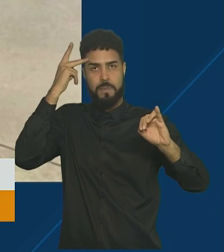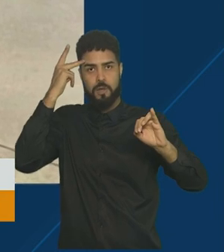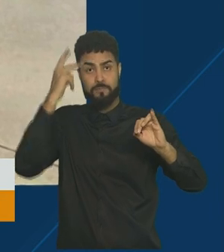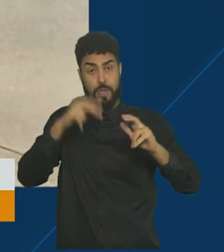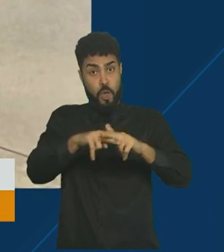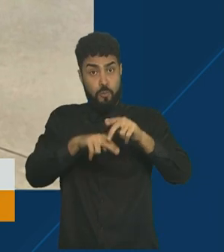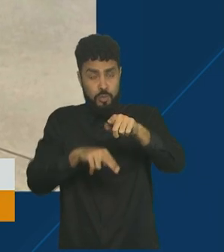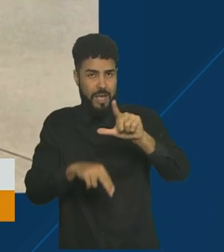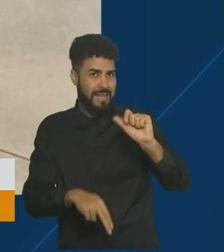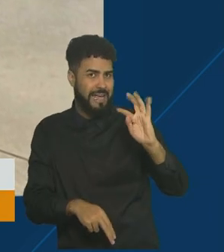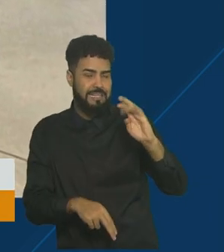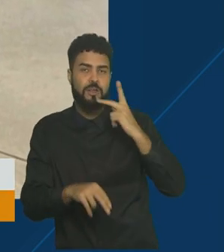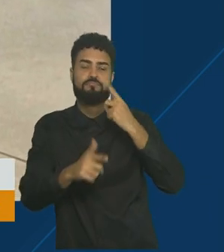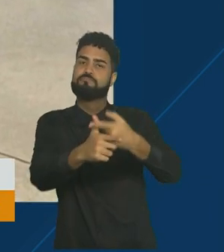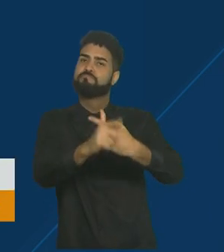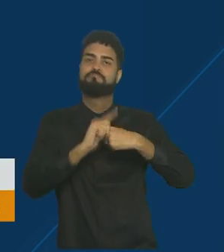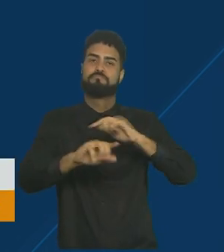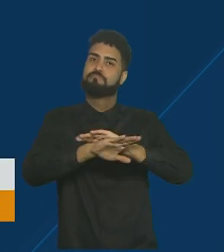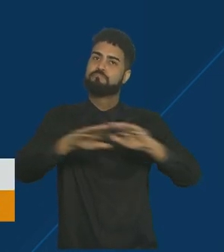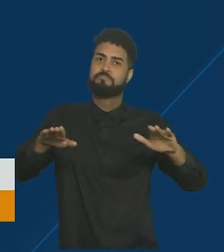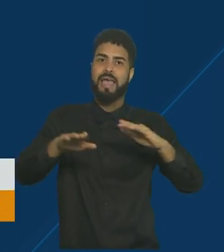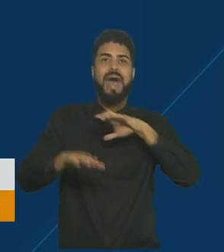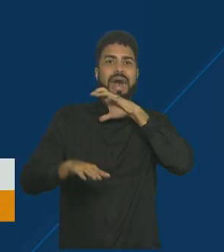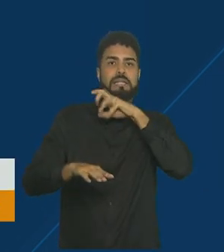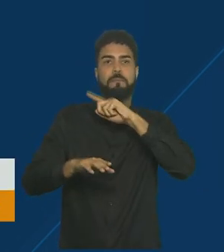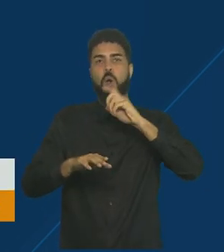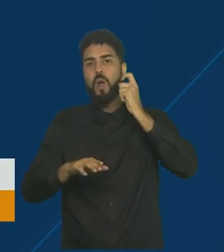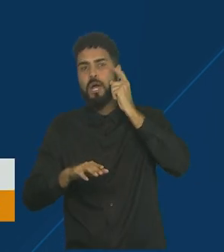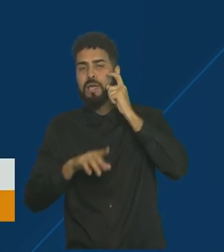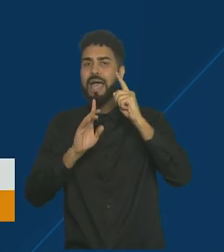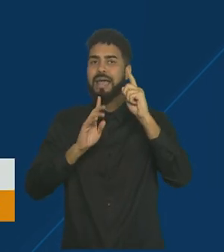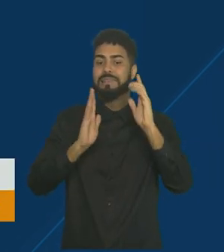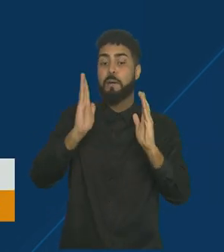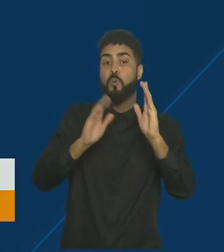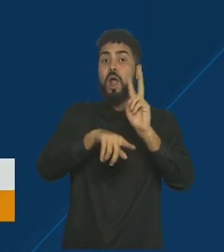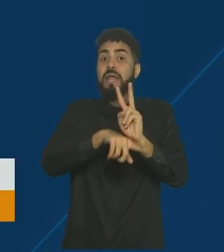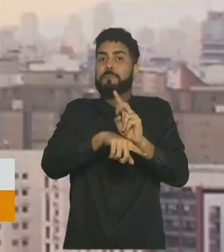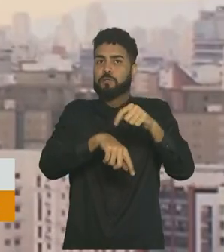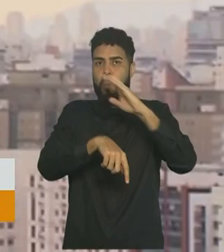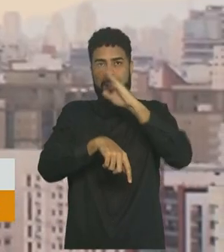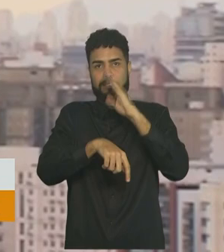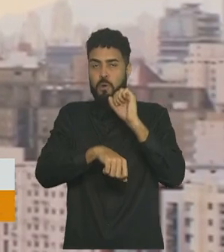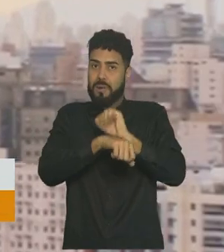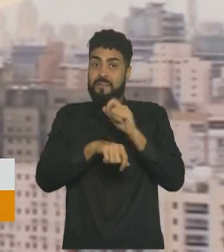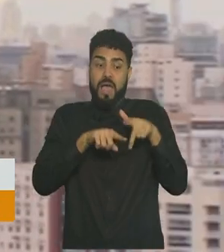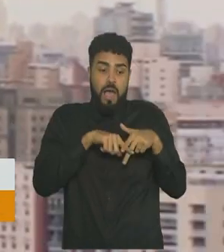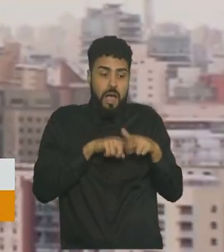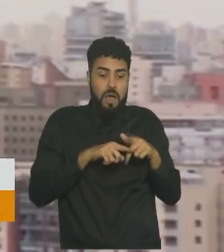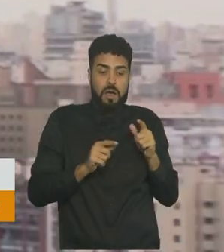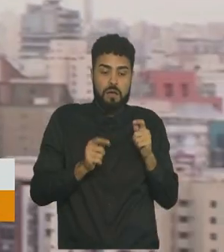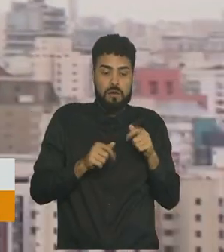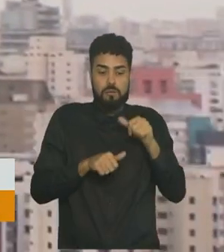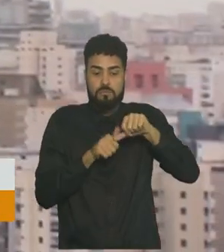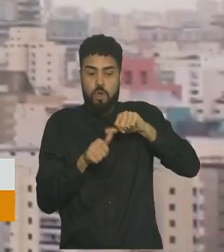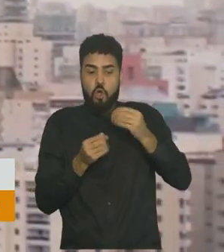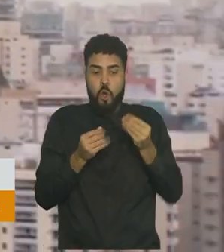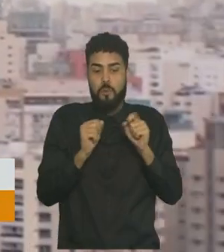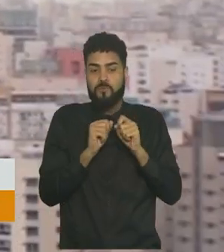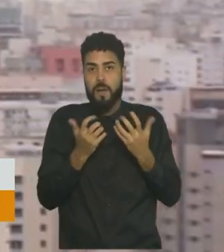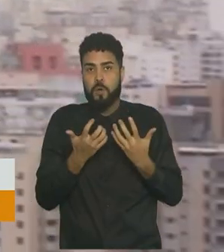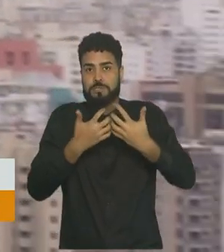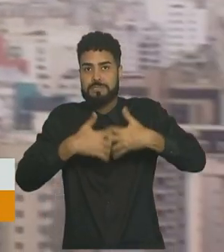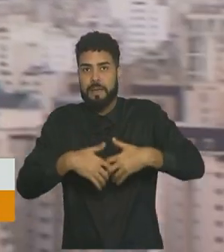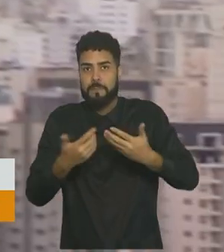disso, a Latam suspendeu o transporte dos animais temporariamente no Brasil para analisar os procedimentos desse tipo de